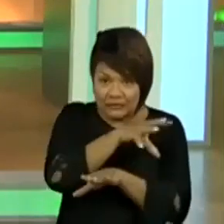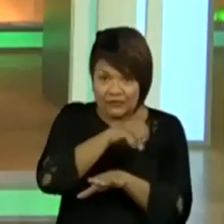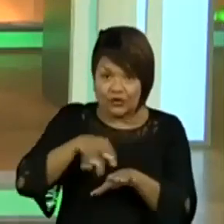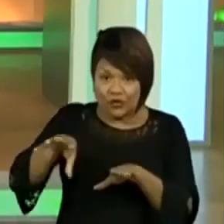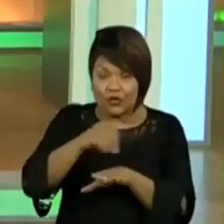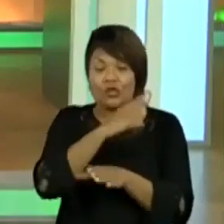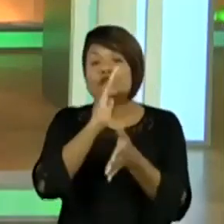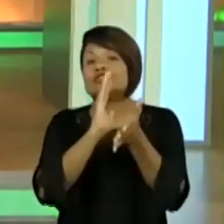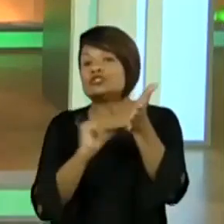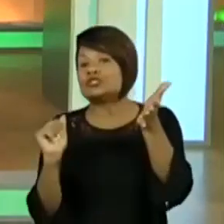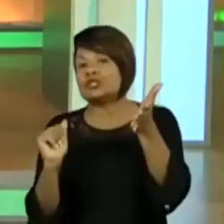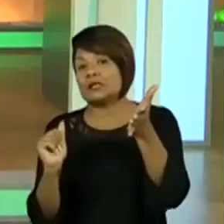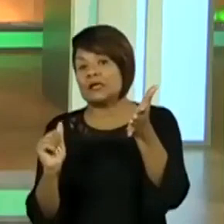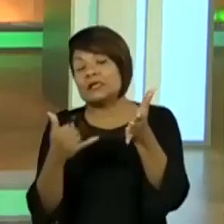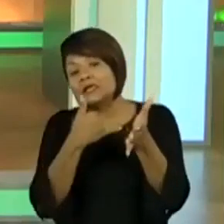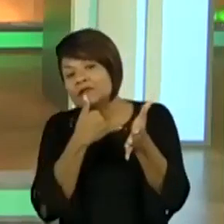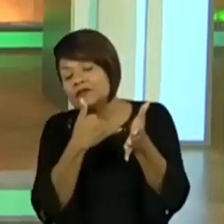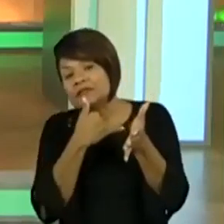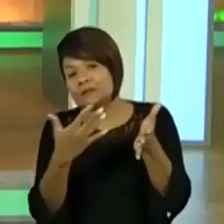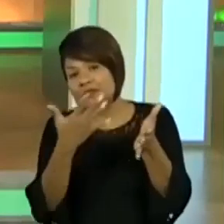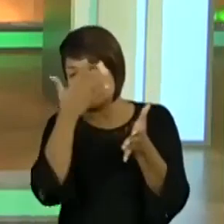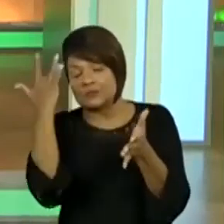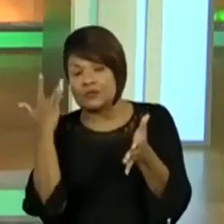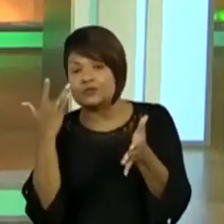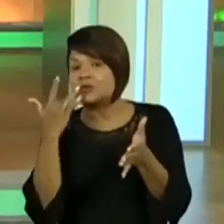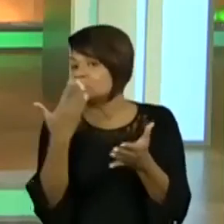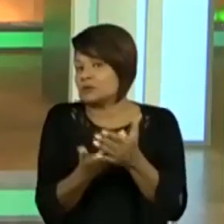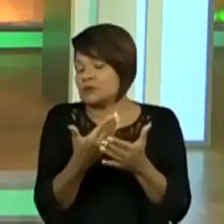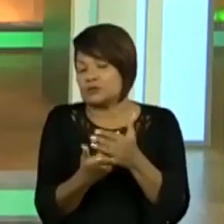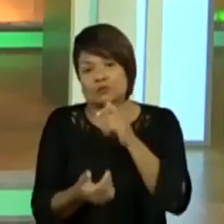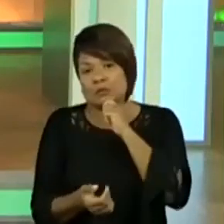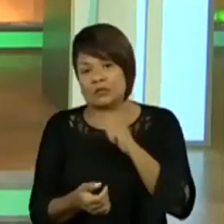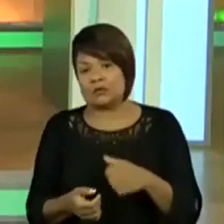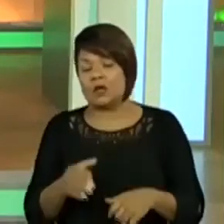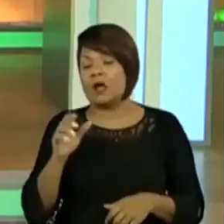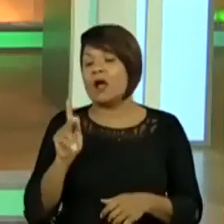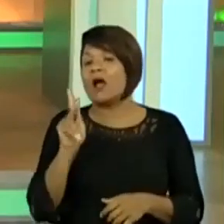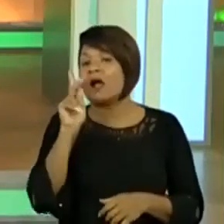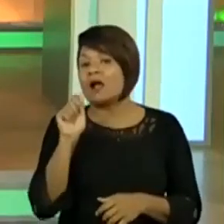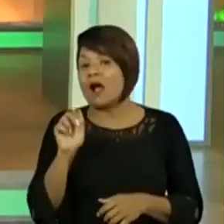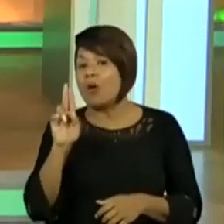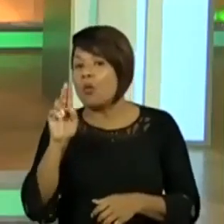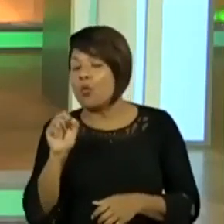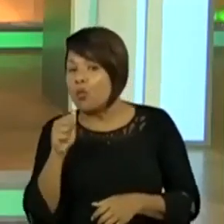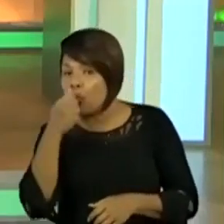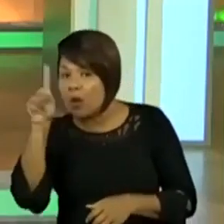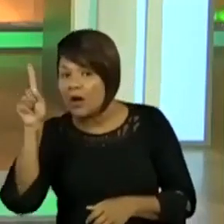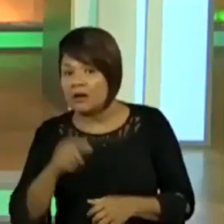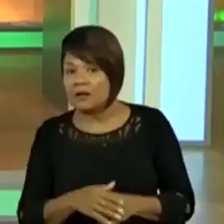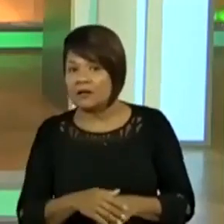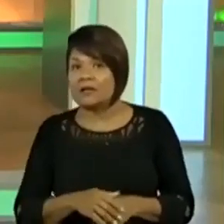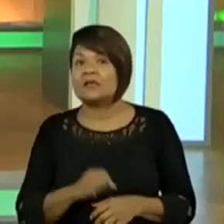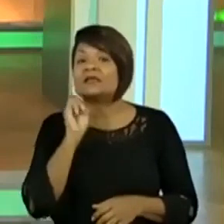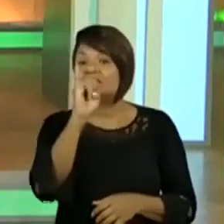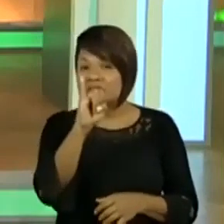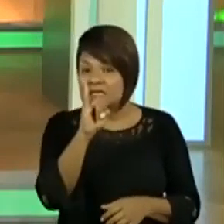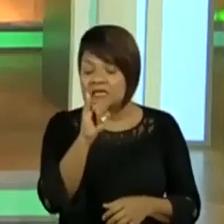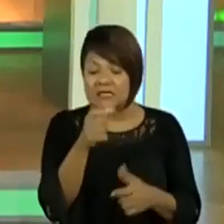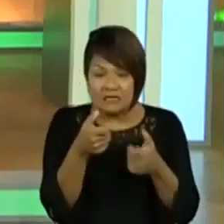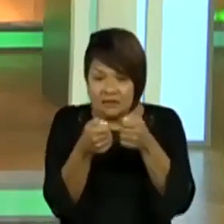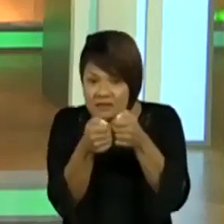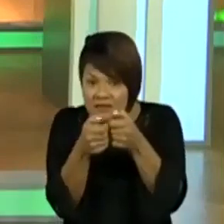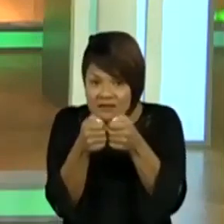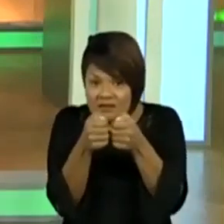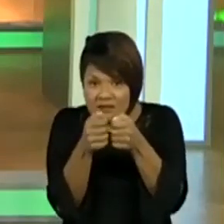retirar essa galera que, infelizmente, não está estudando direitinho. Cauã Sacrame, quem joga Free Fire e copia e cola. Cauã,